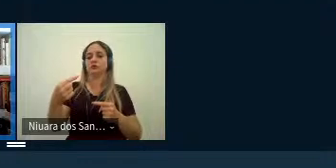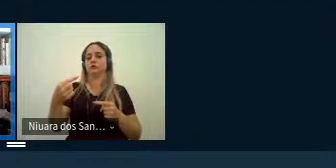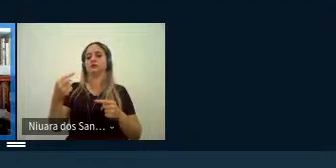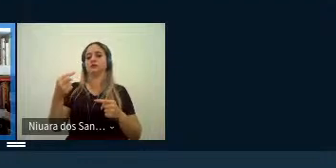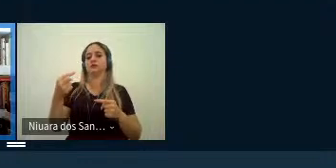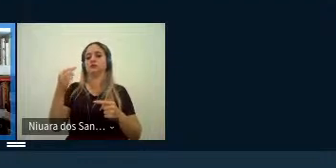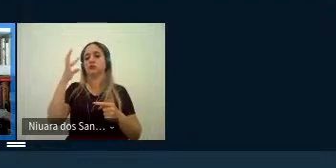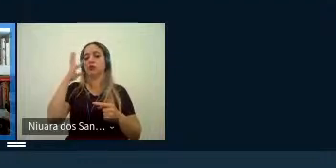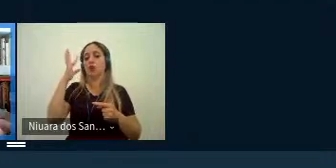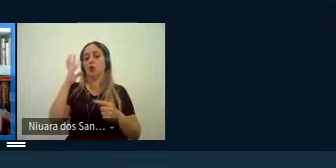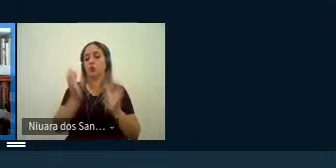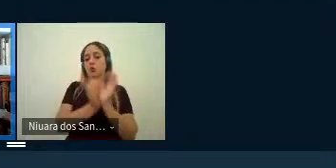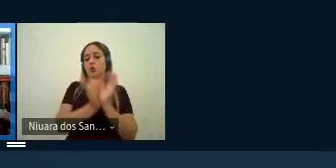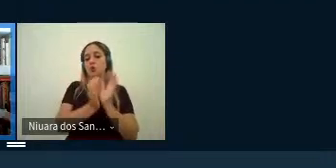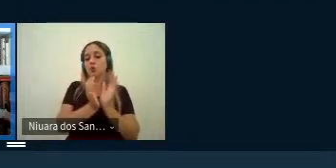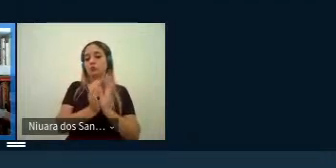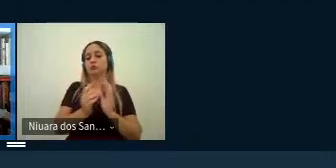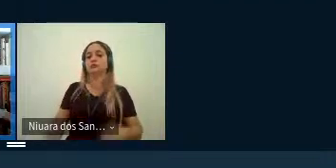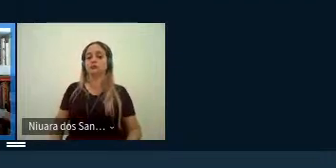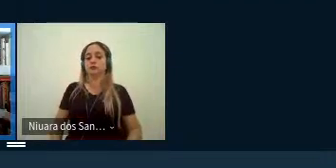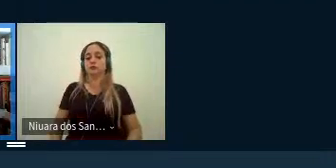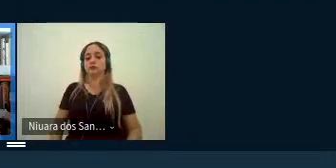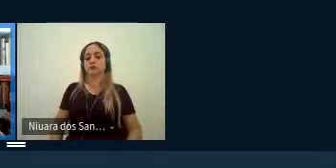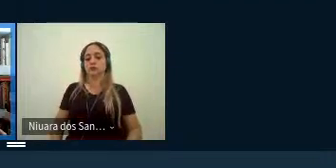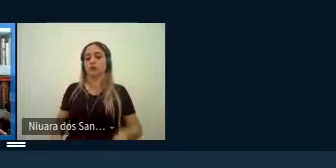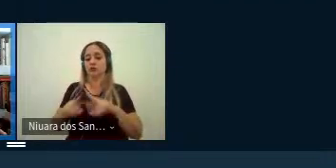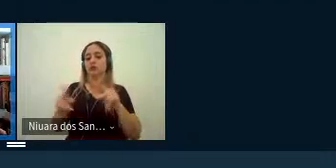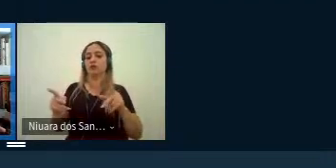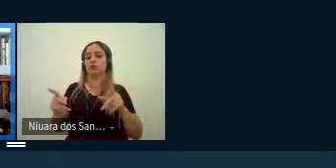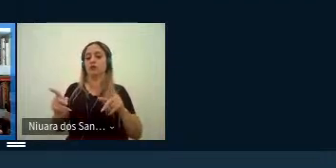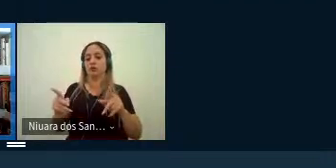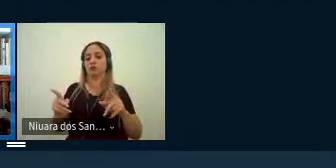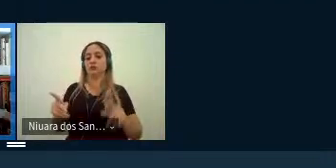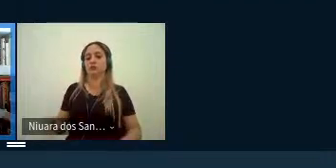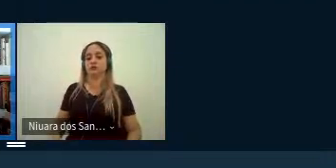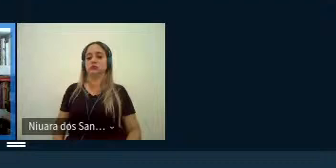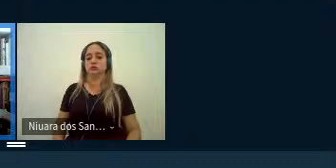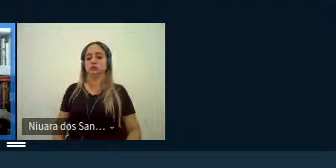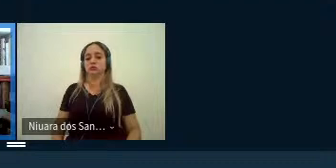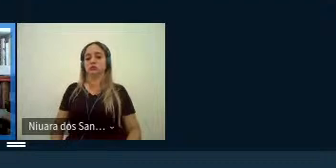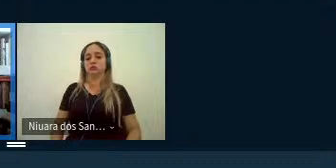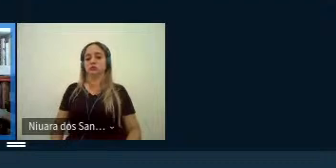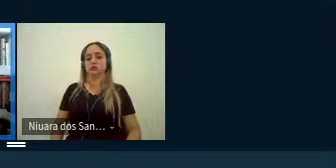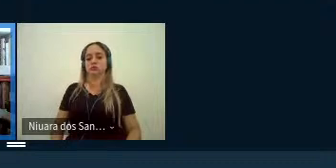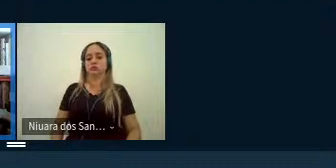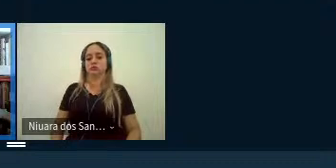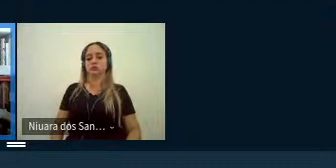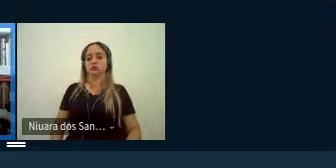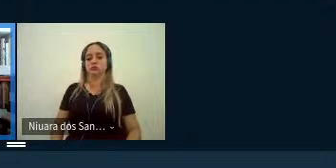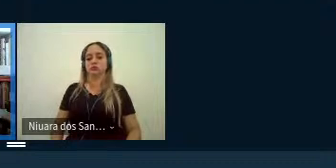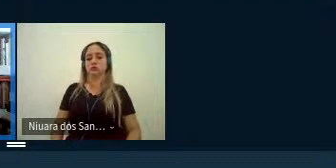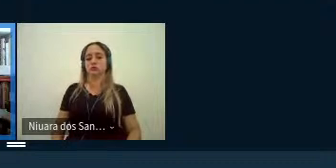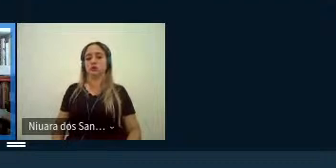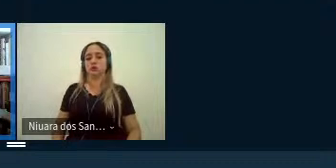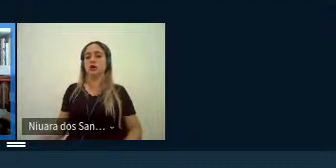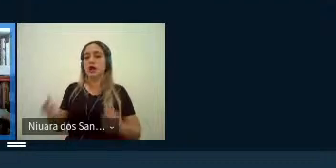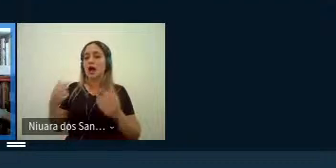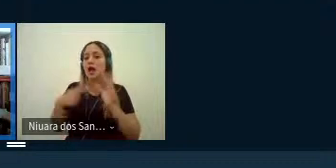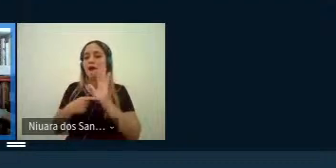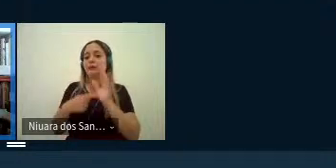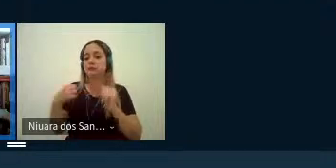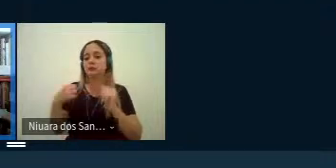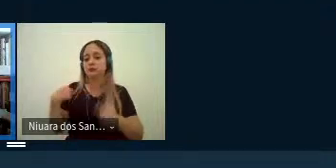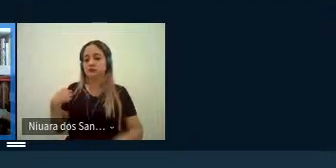contrariando esse engajamento né aqui que eu apresentei era representada pelas